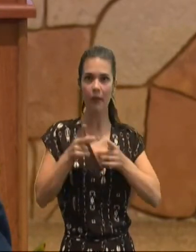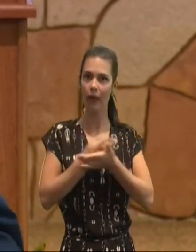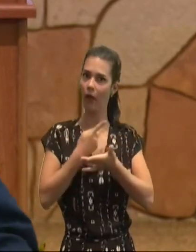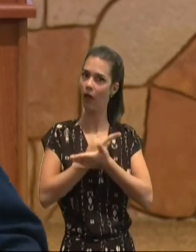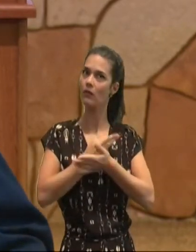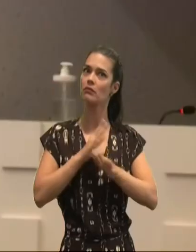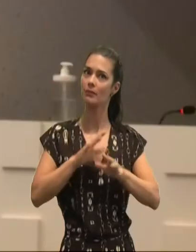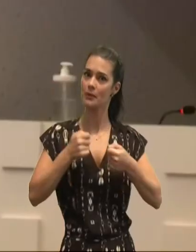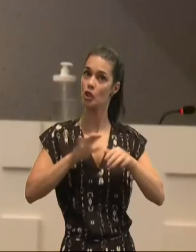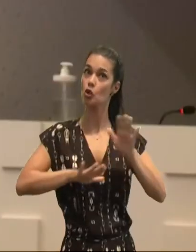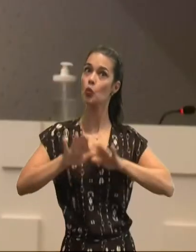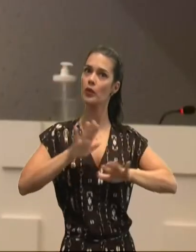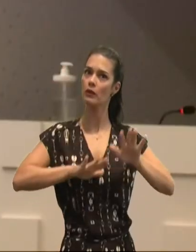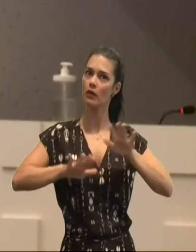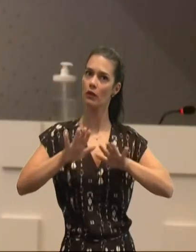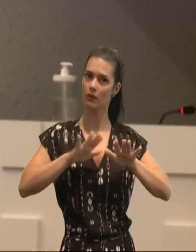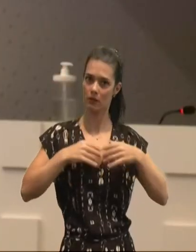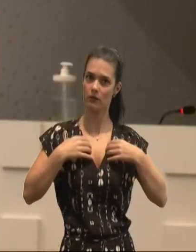não condená-lo,